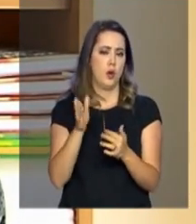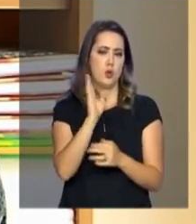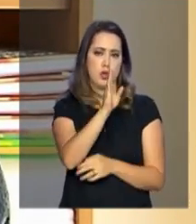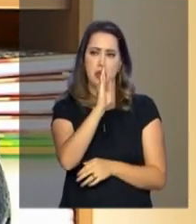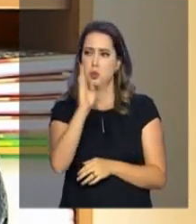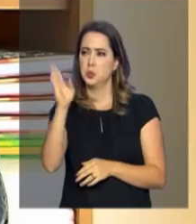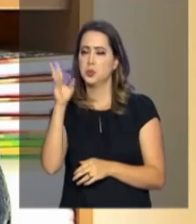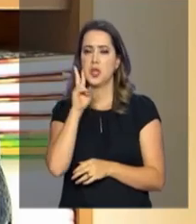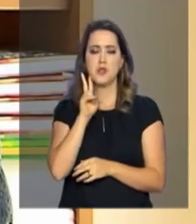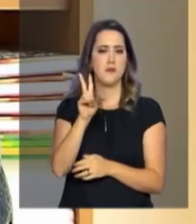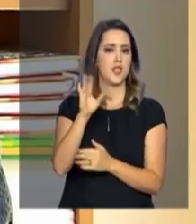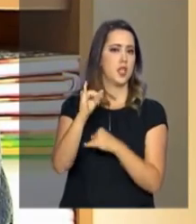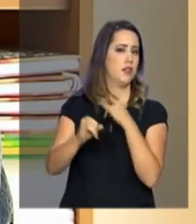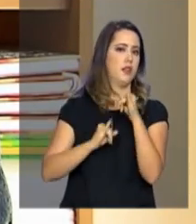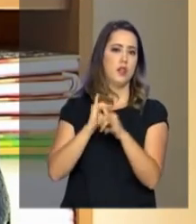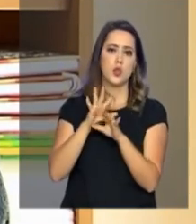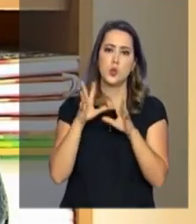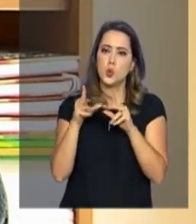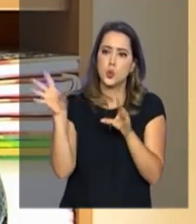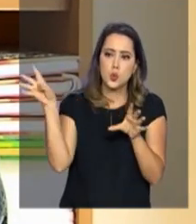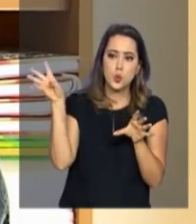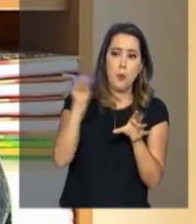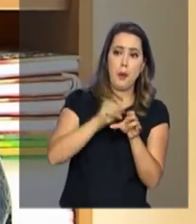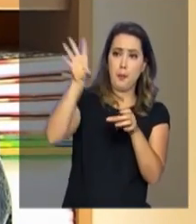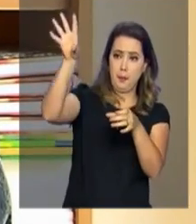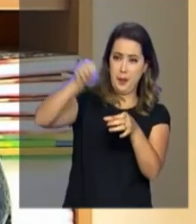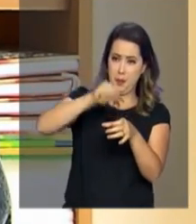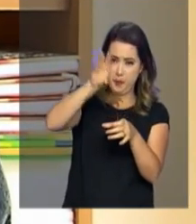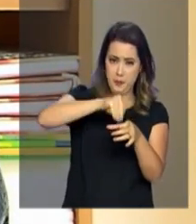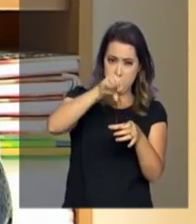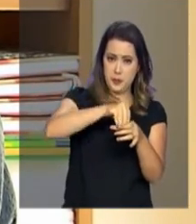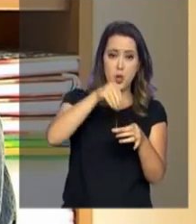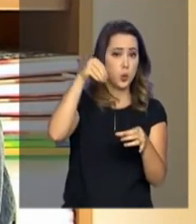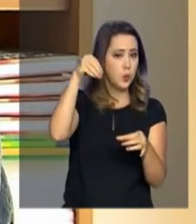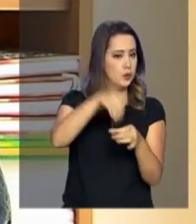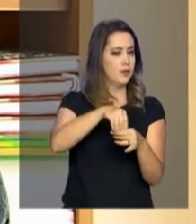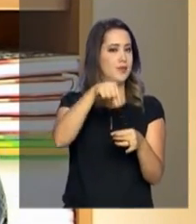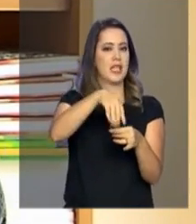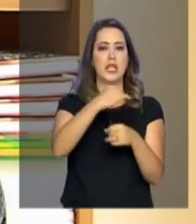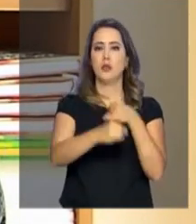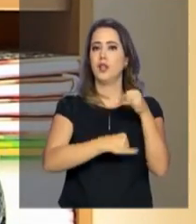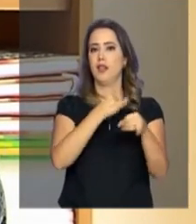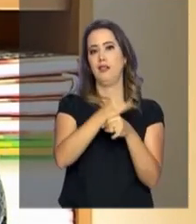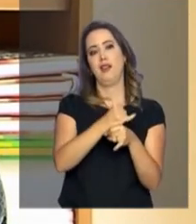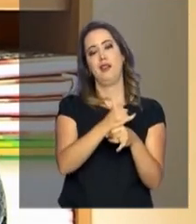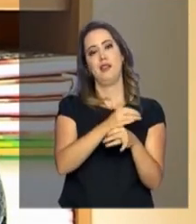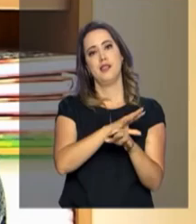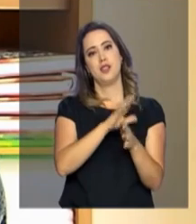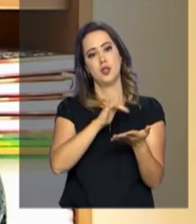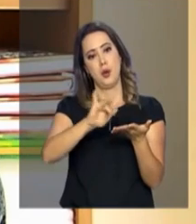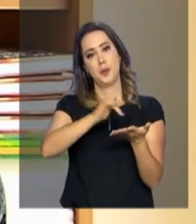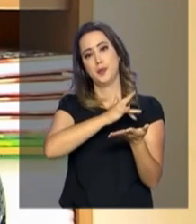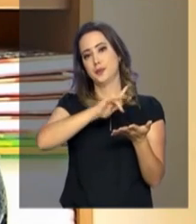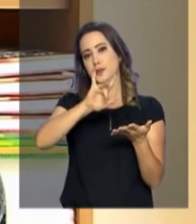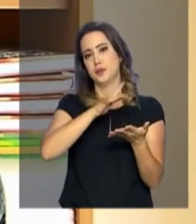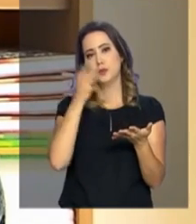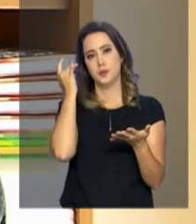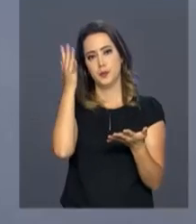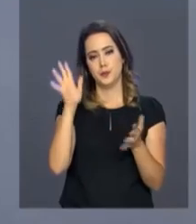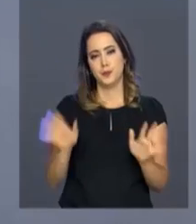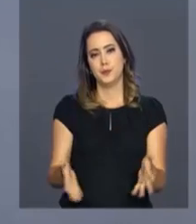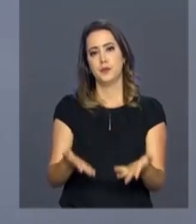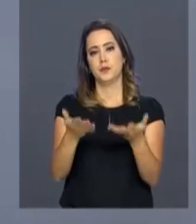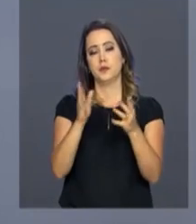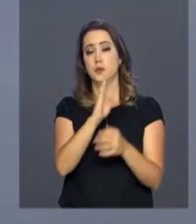digital, livros digitais. E nós estamos estimulando isso e fomentando isso nas bibliotecas públicas.